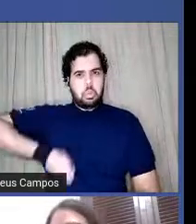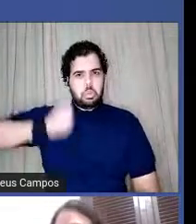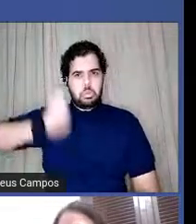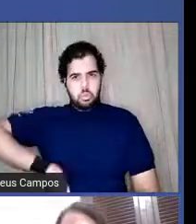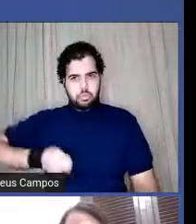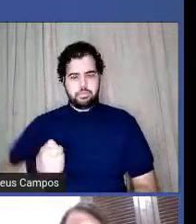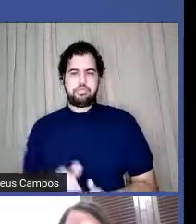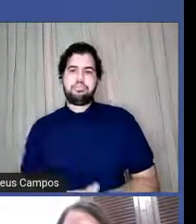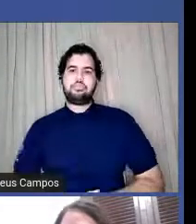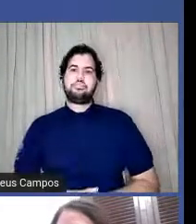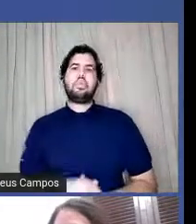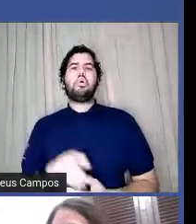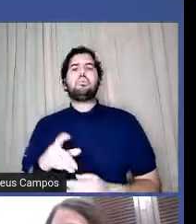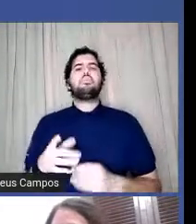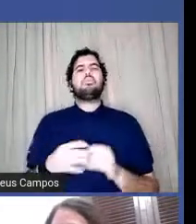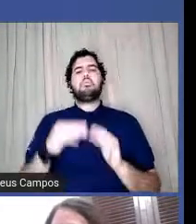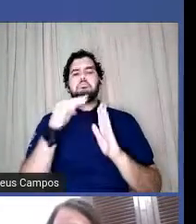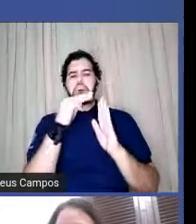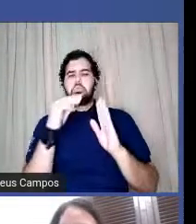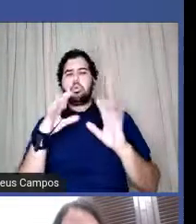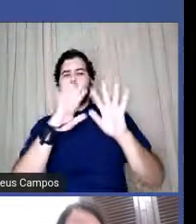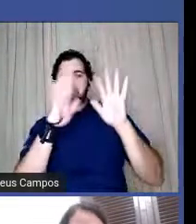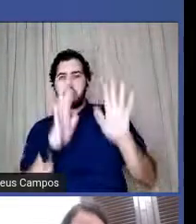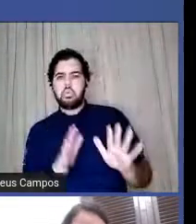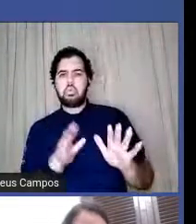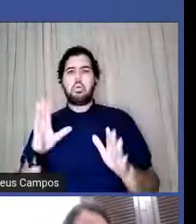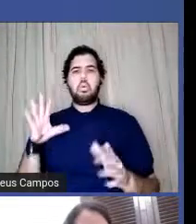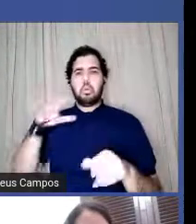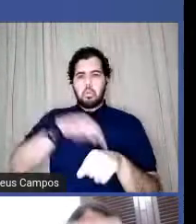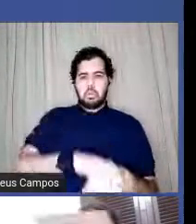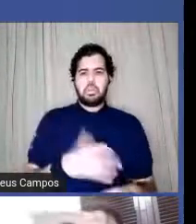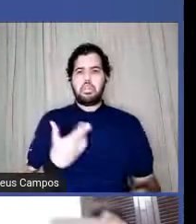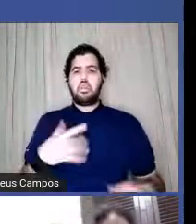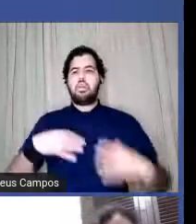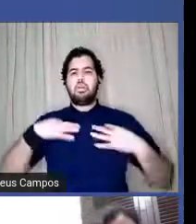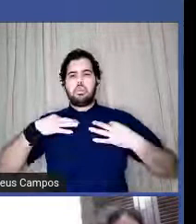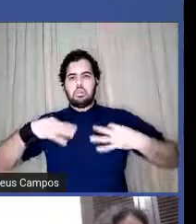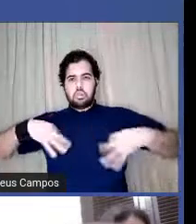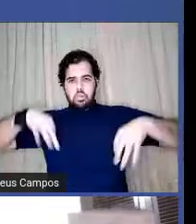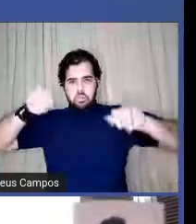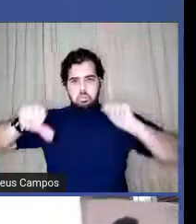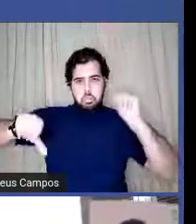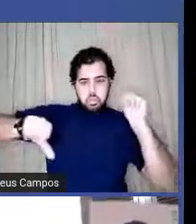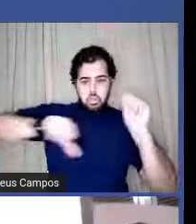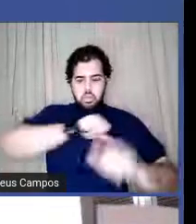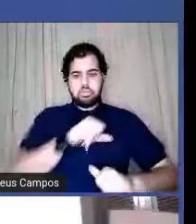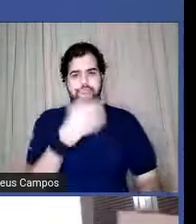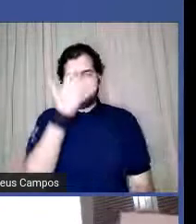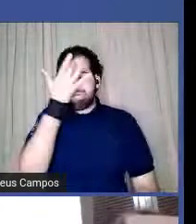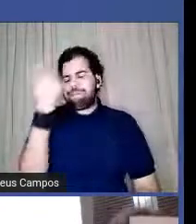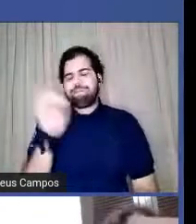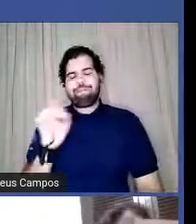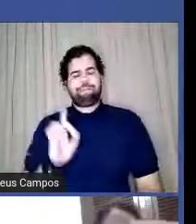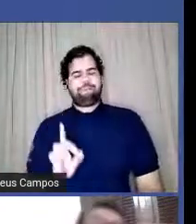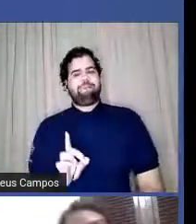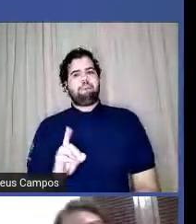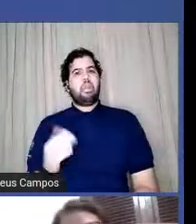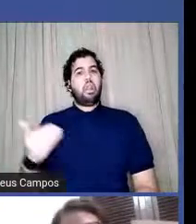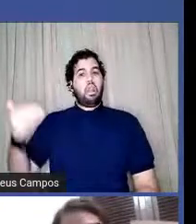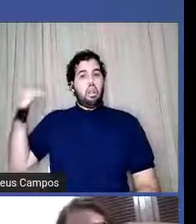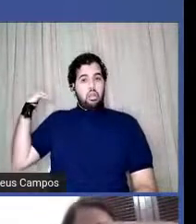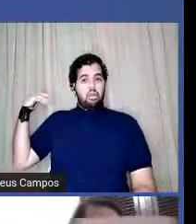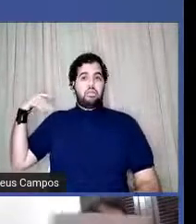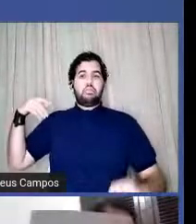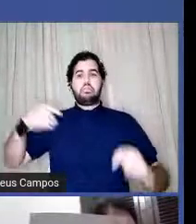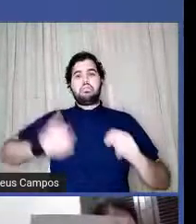Moldes Coloniais. Me despir das vestes nunca foi fácil. Quando me já foi tirada a